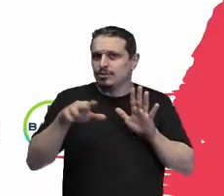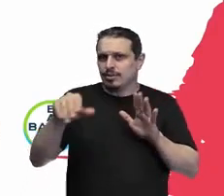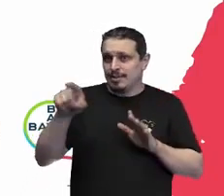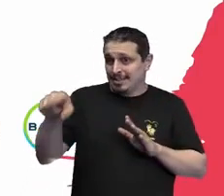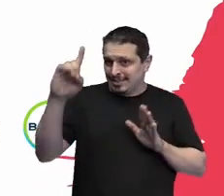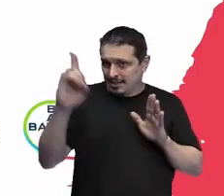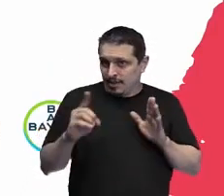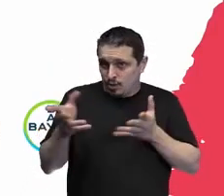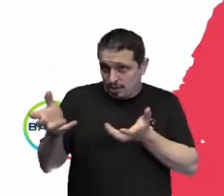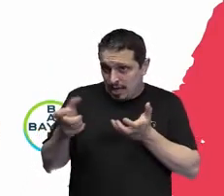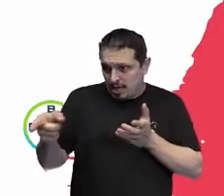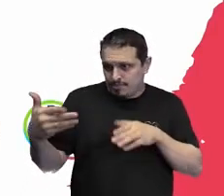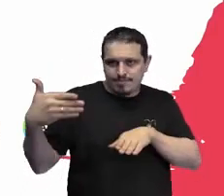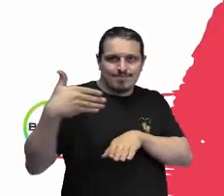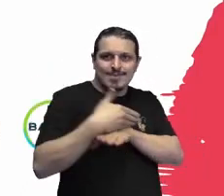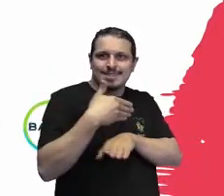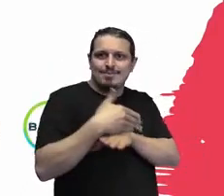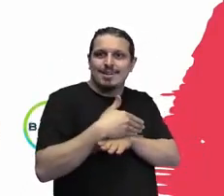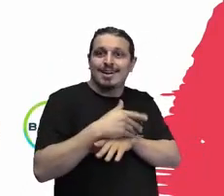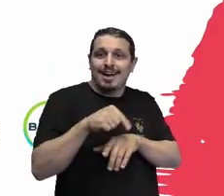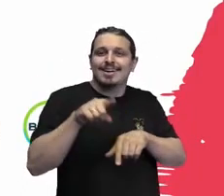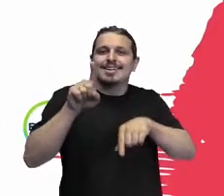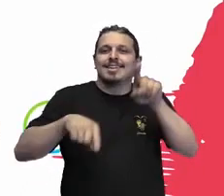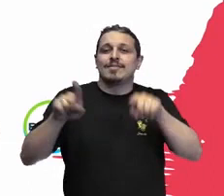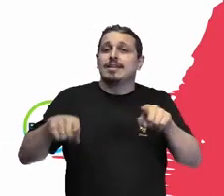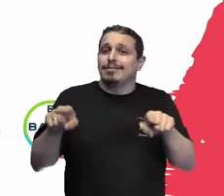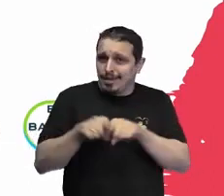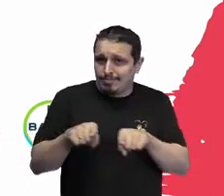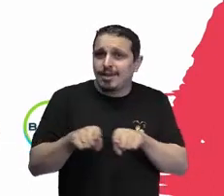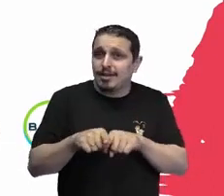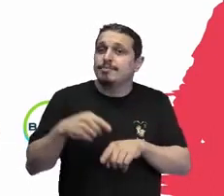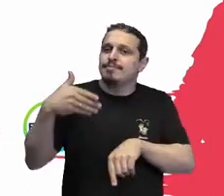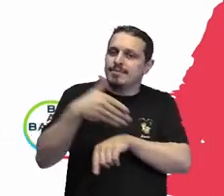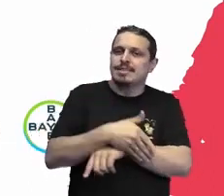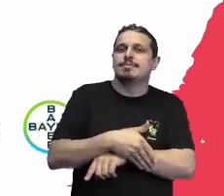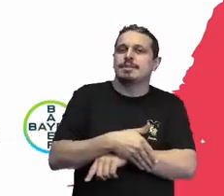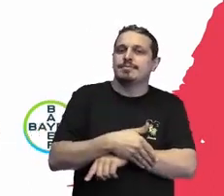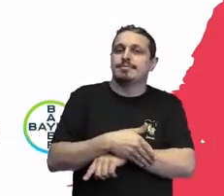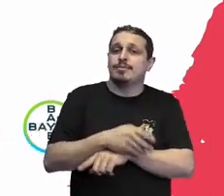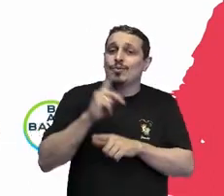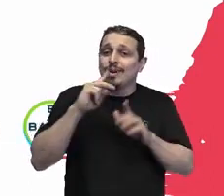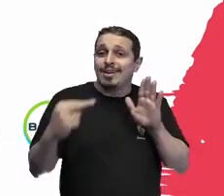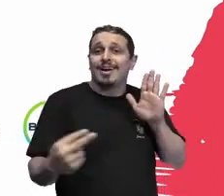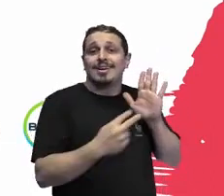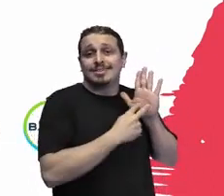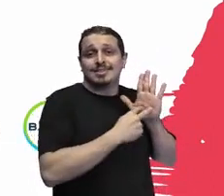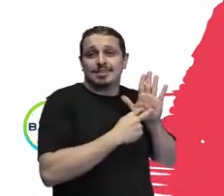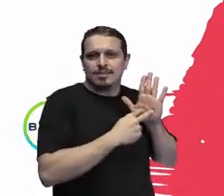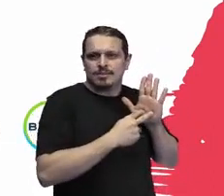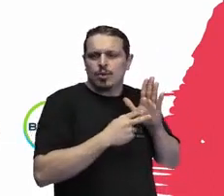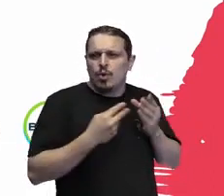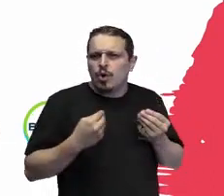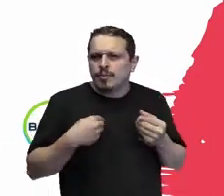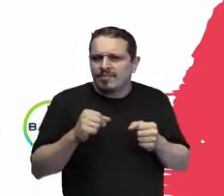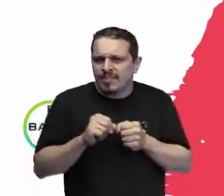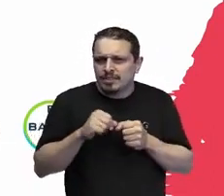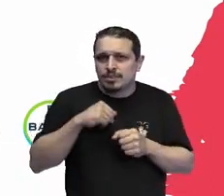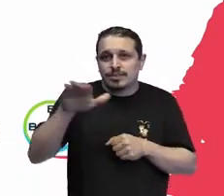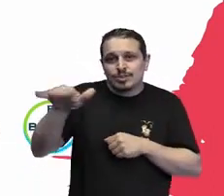você também retenha essas pessoas dentro da sua organização, porque de nada adianta a organização fazer um esforço para contratar uma pessoa